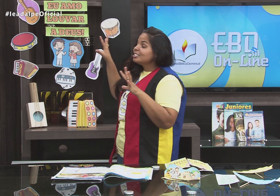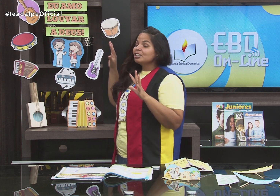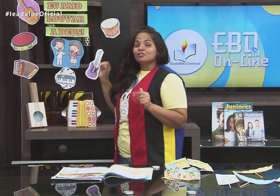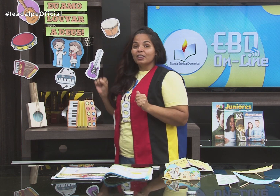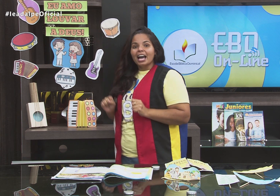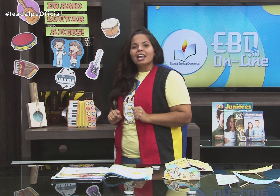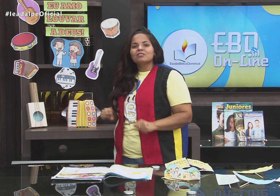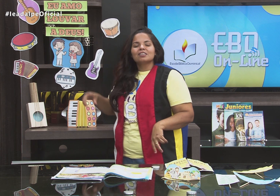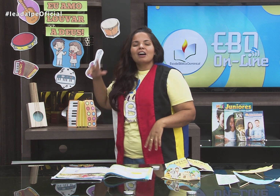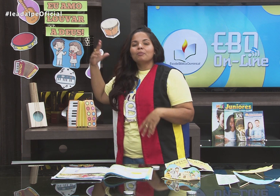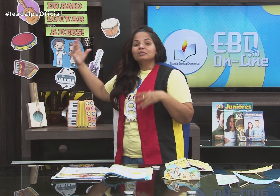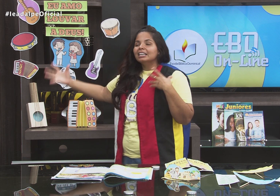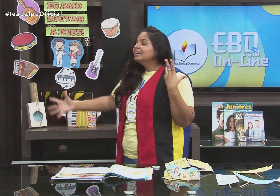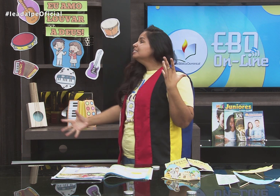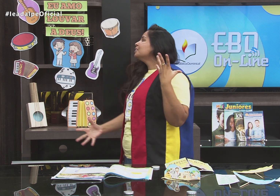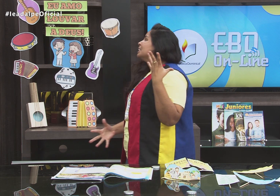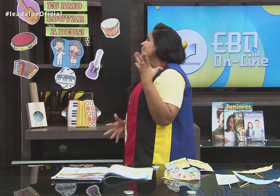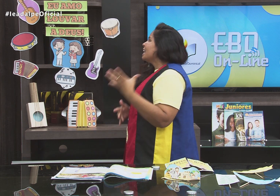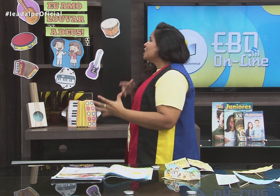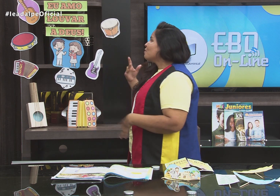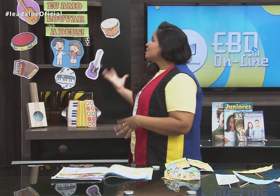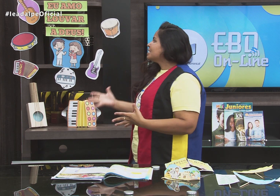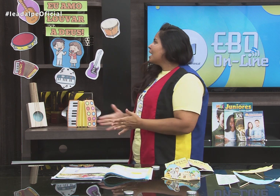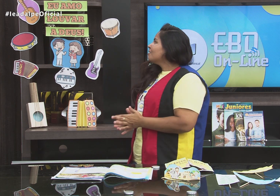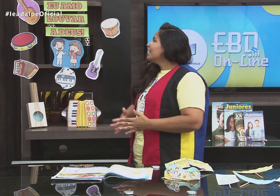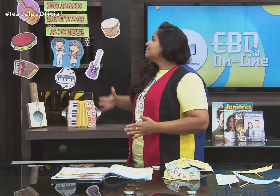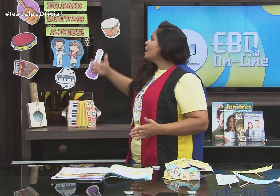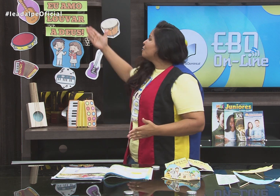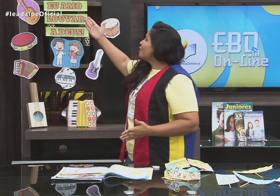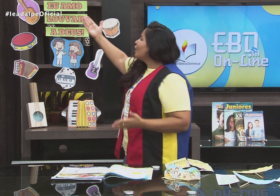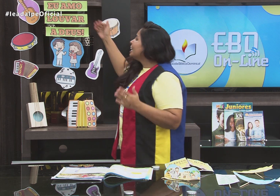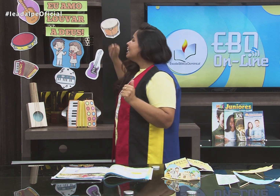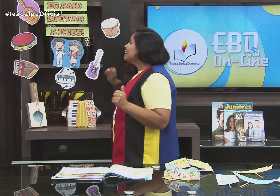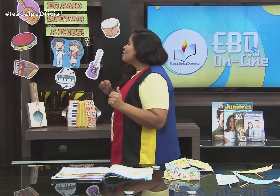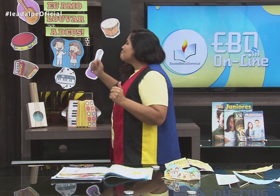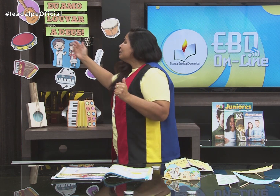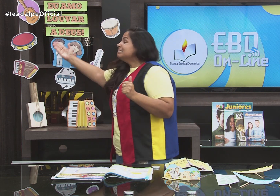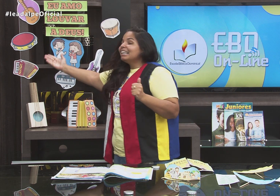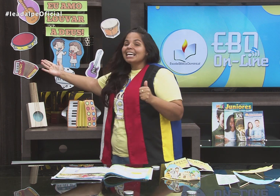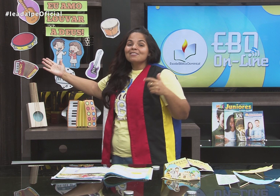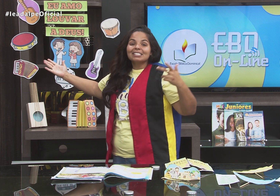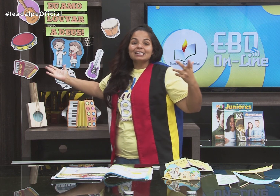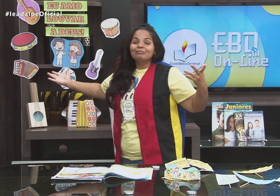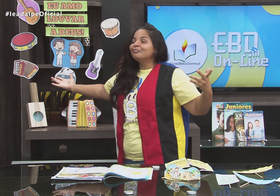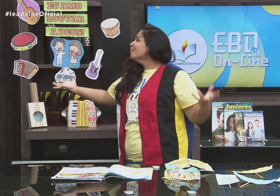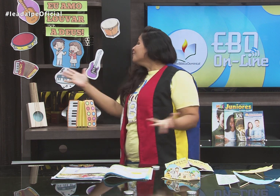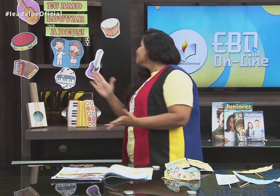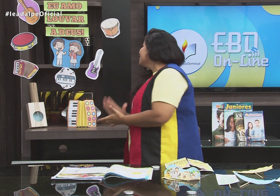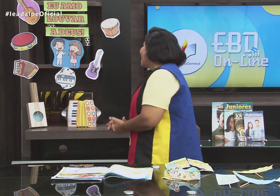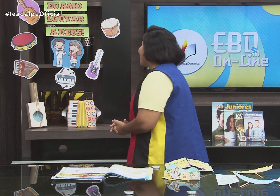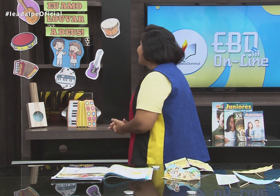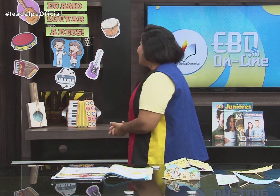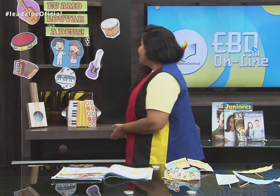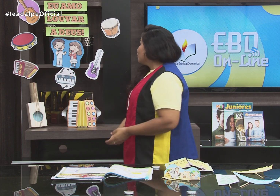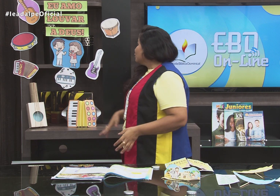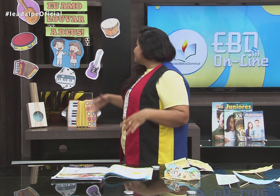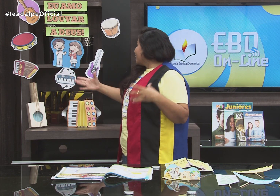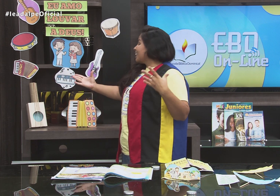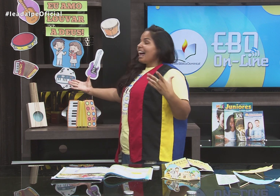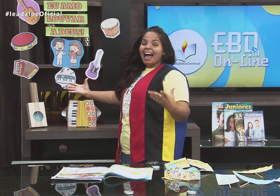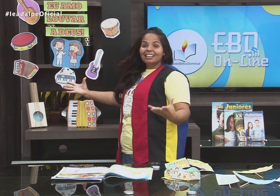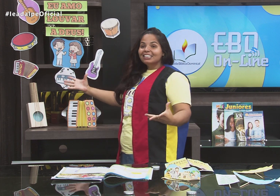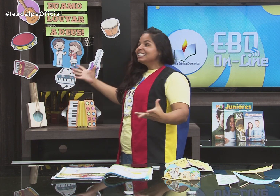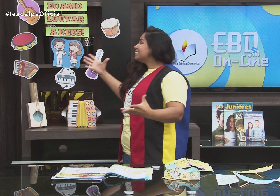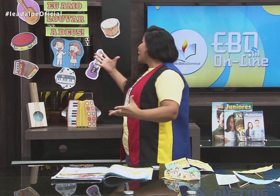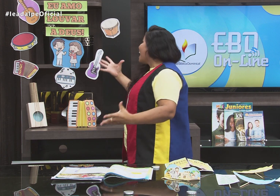aí deixa elas identificarem. Você vai contando e elas vão dizendo, ah, que é o violão, o pandeiro, a sanfona, o